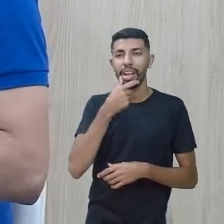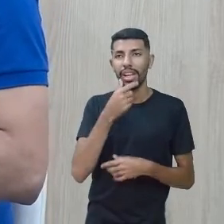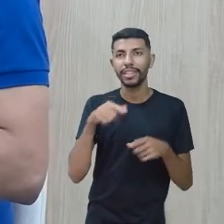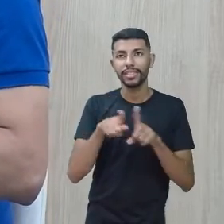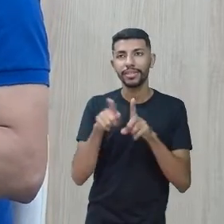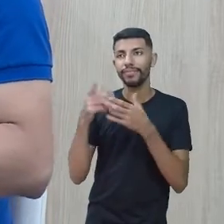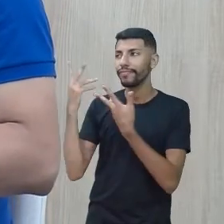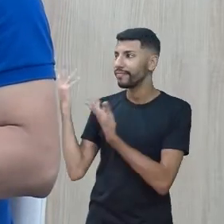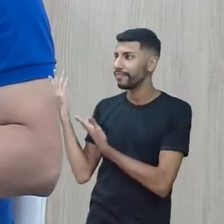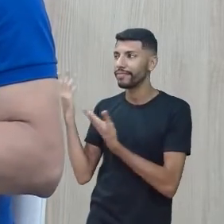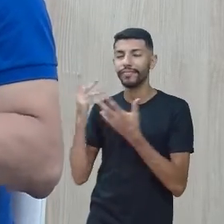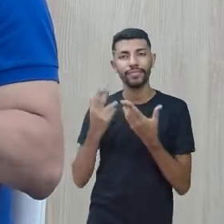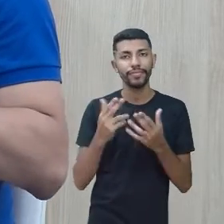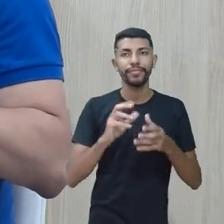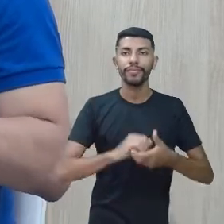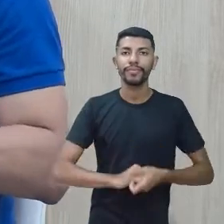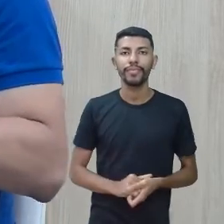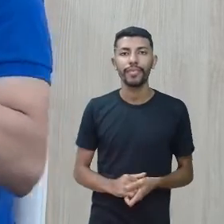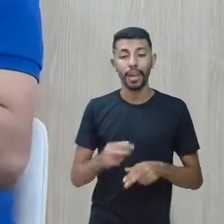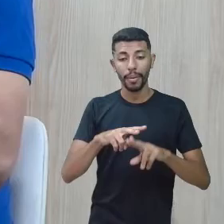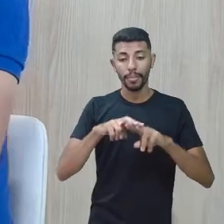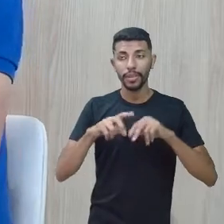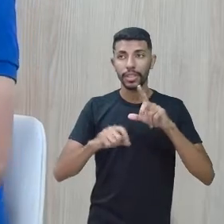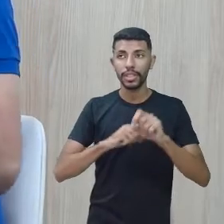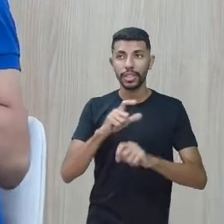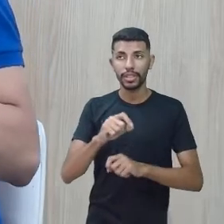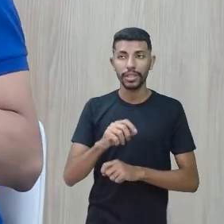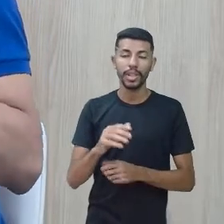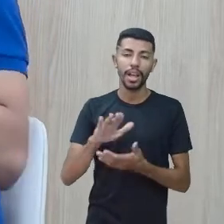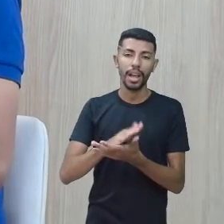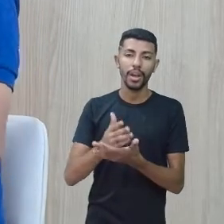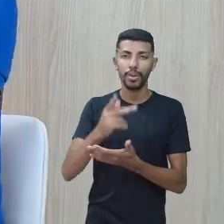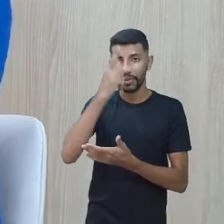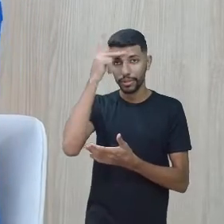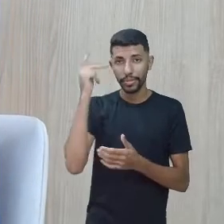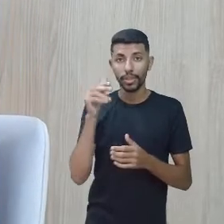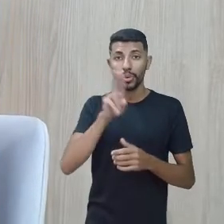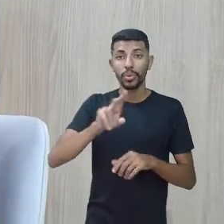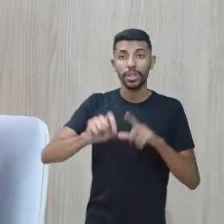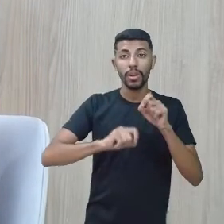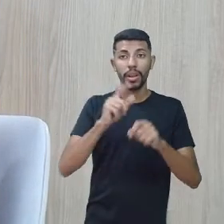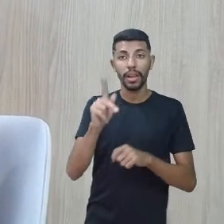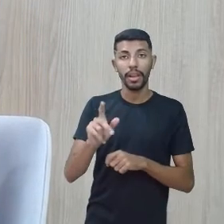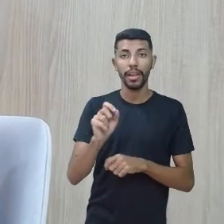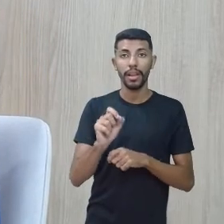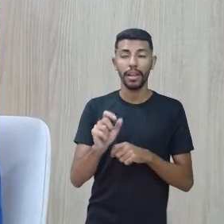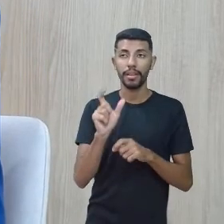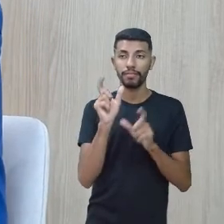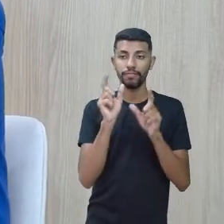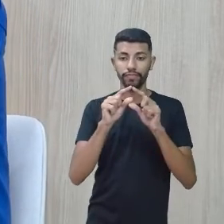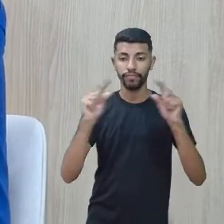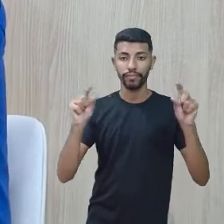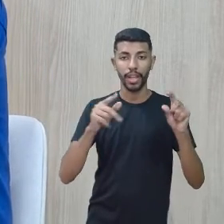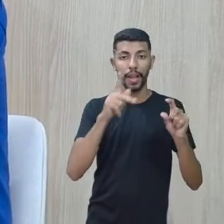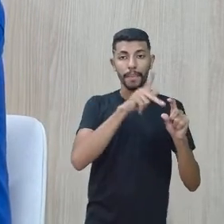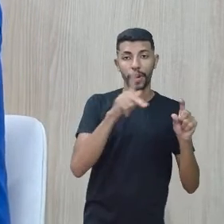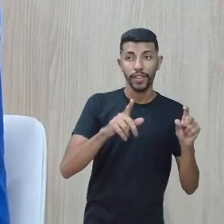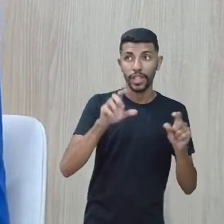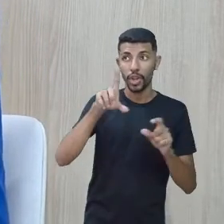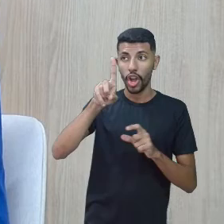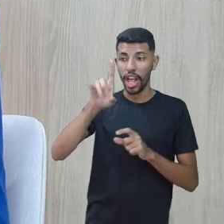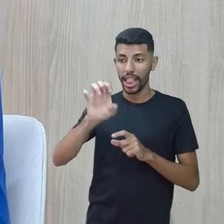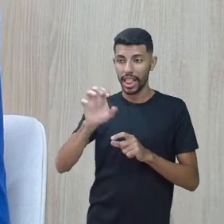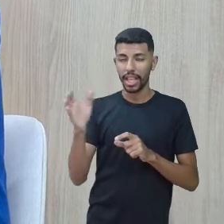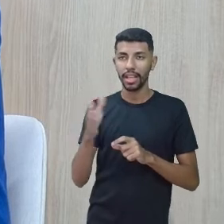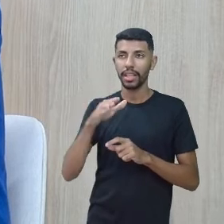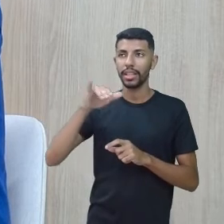Por isso que muitas pessoas usam teacher of English, professor de inglês. Ah, porque, por exemplo, professor do inglês de vocês é brasileiro.